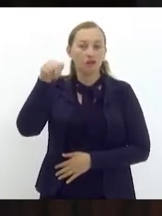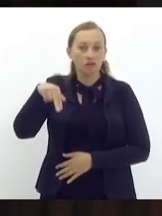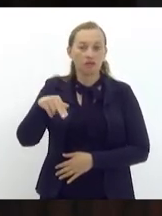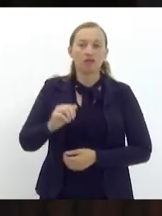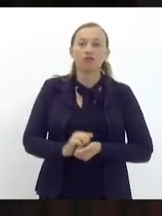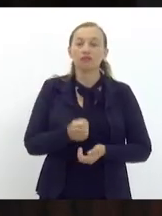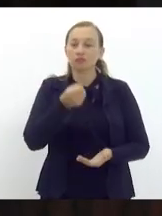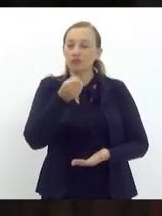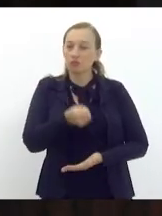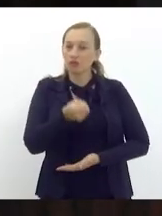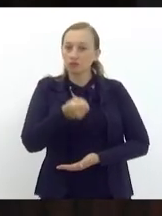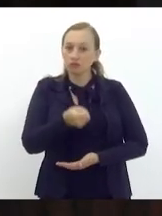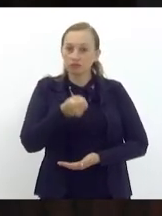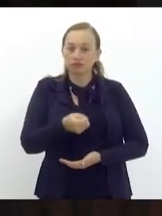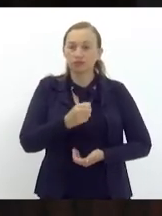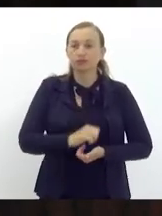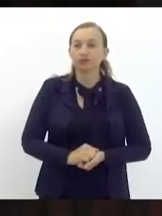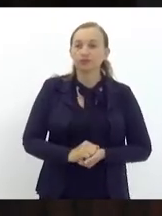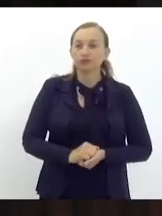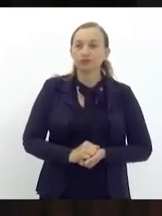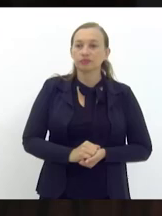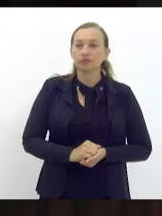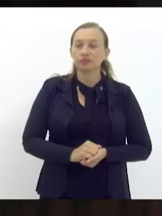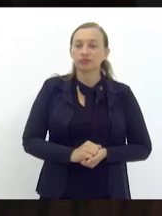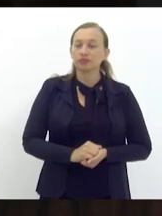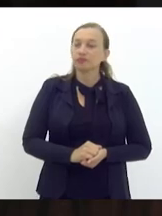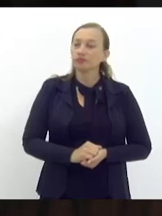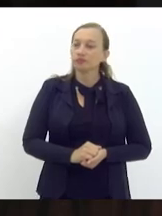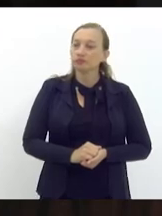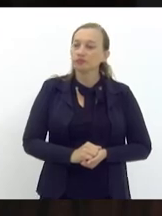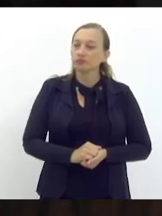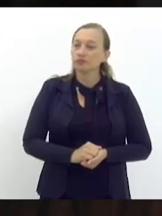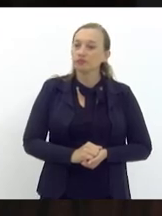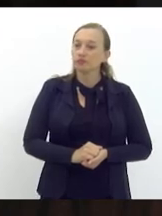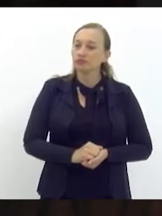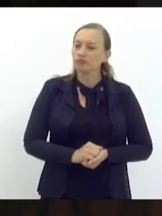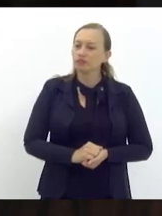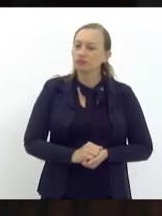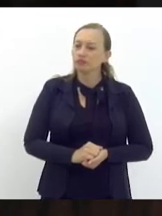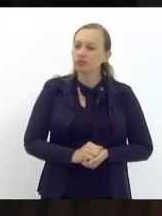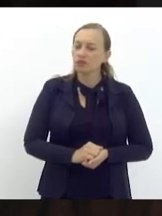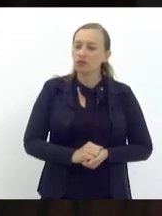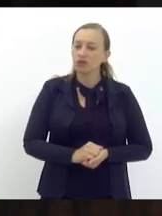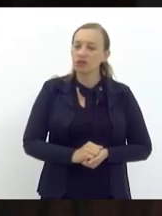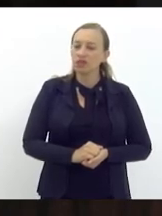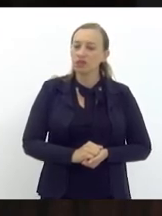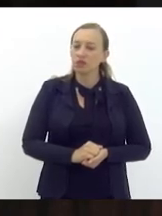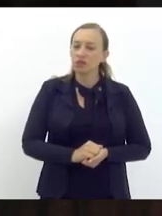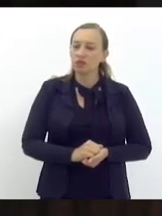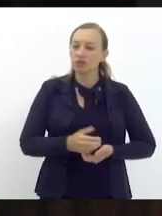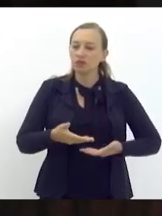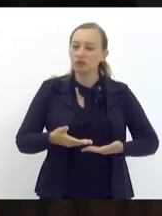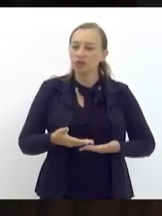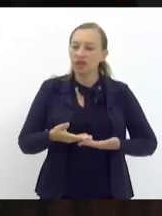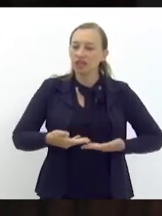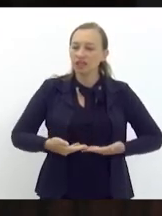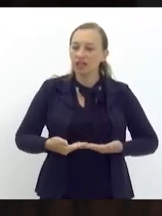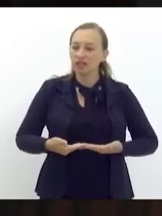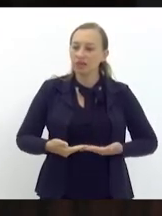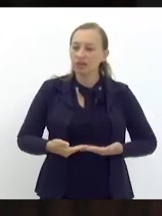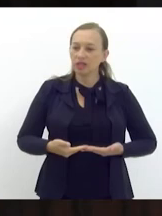a obrigatoriedade de fornecedores de medicamento, hortense,